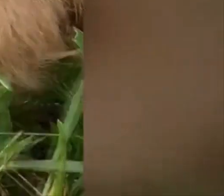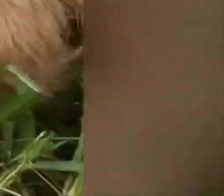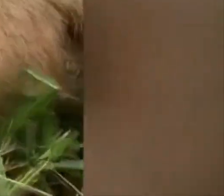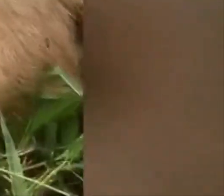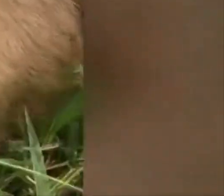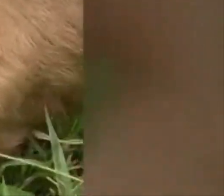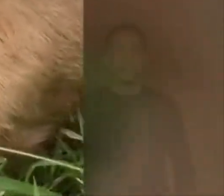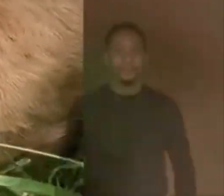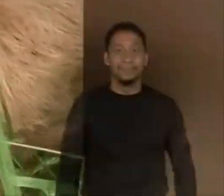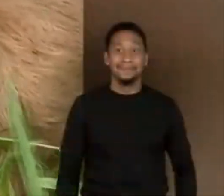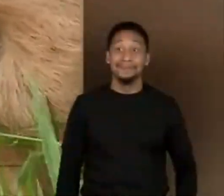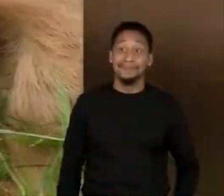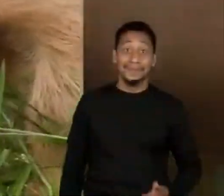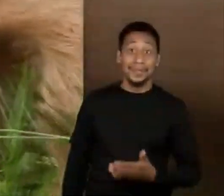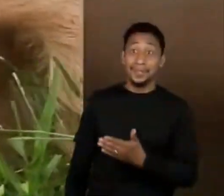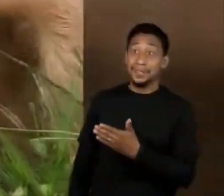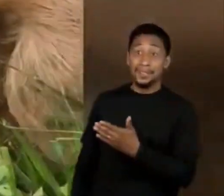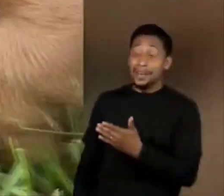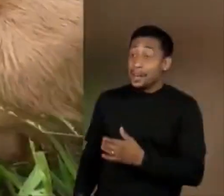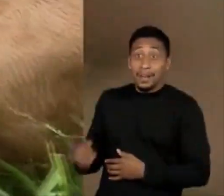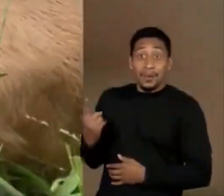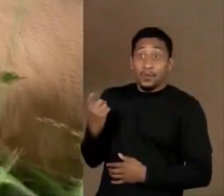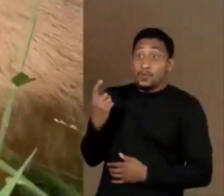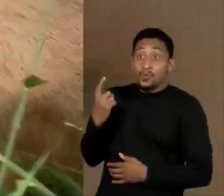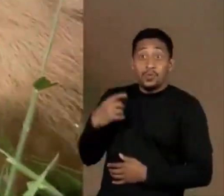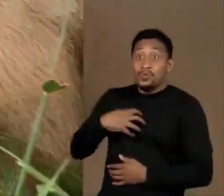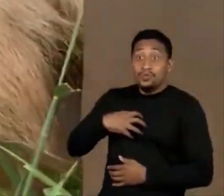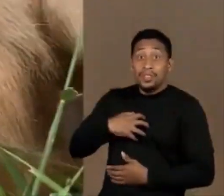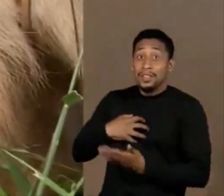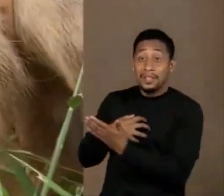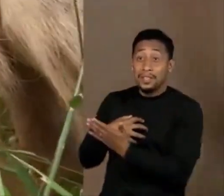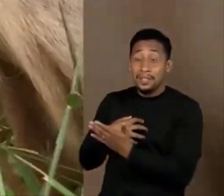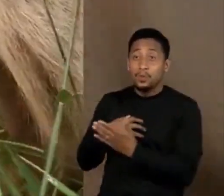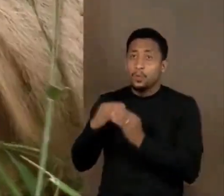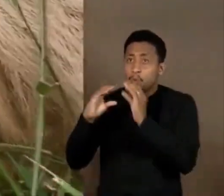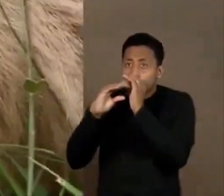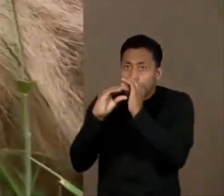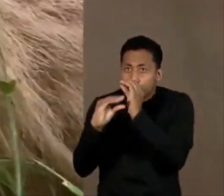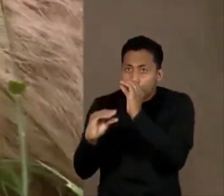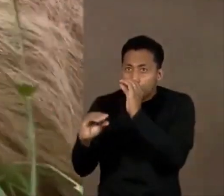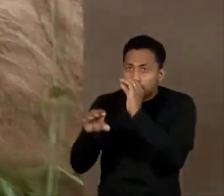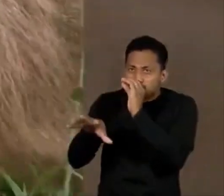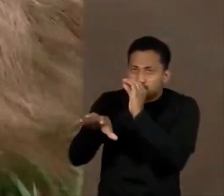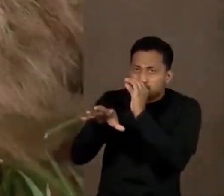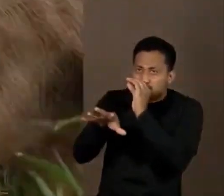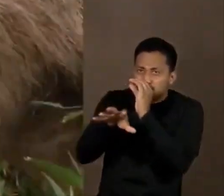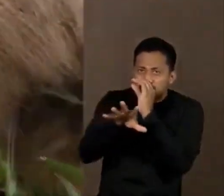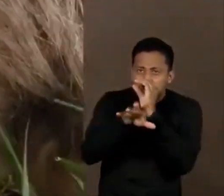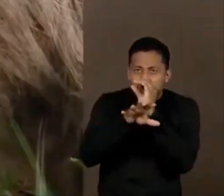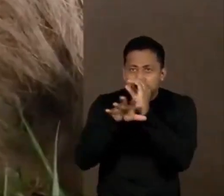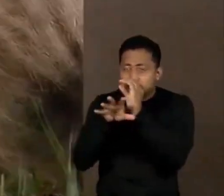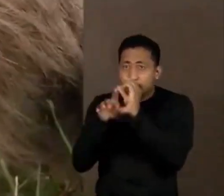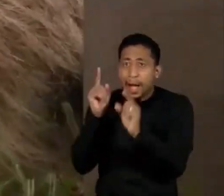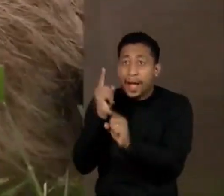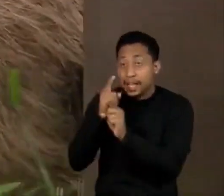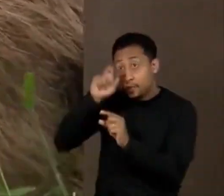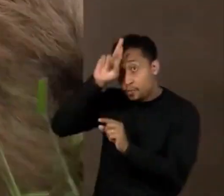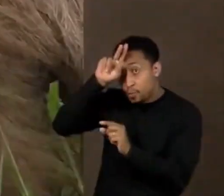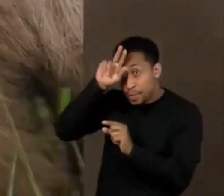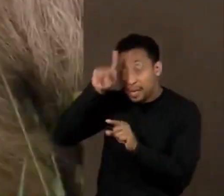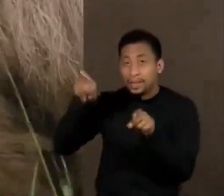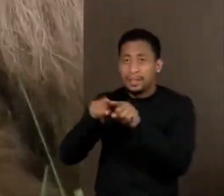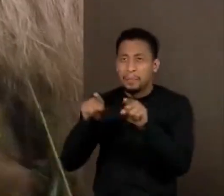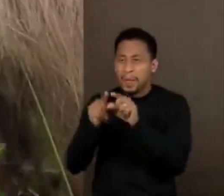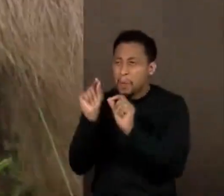Ele é inconfundível. O focinho comprido fareja de longe formigas e cupins. Com a língua